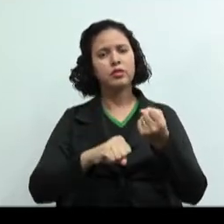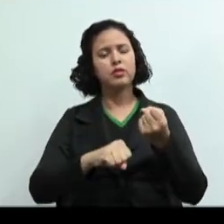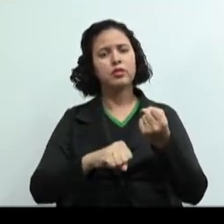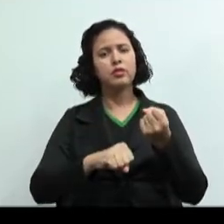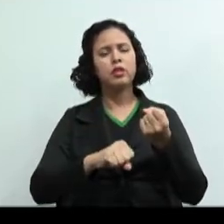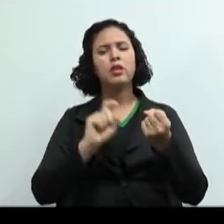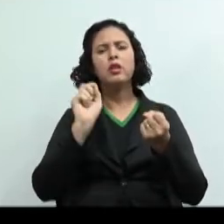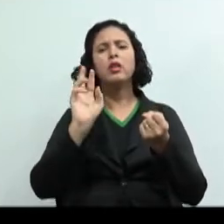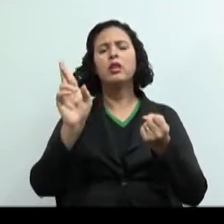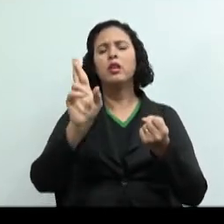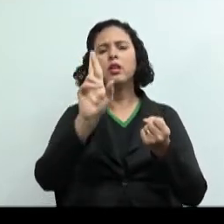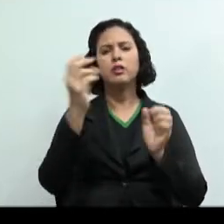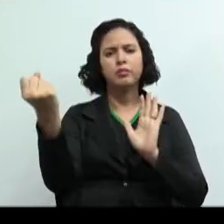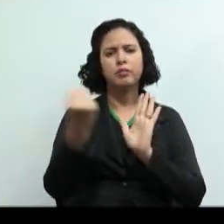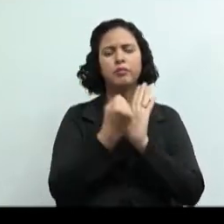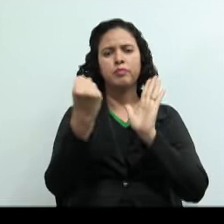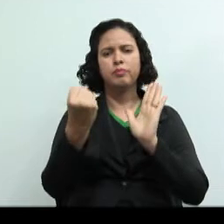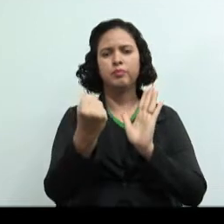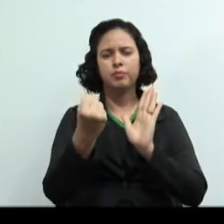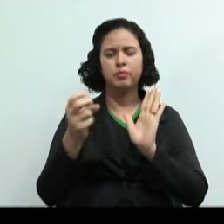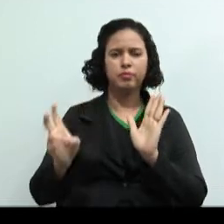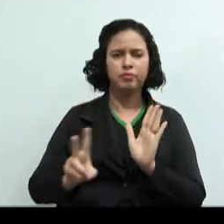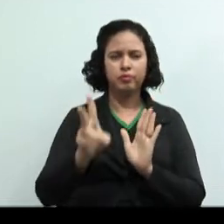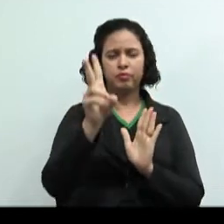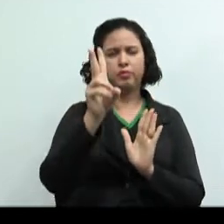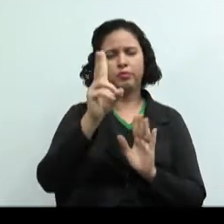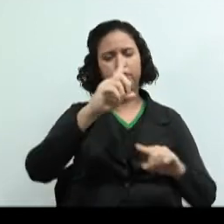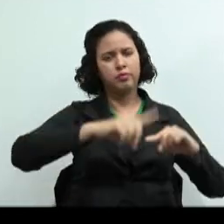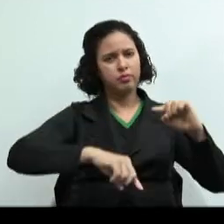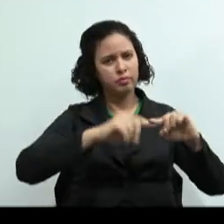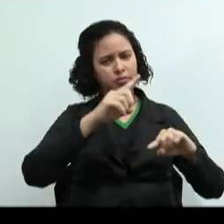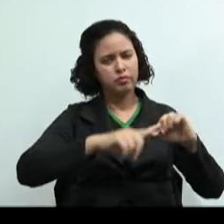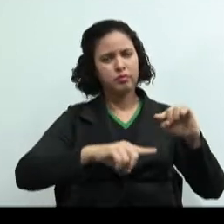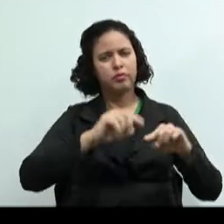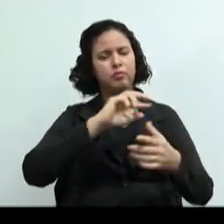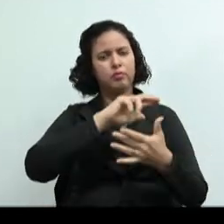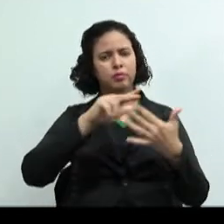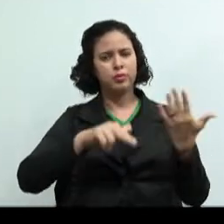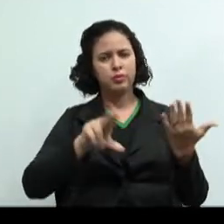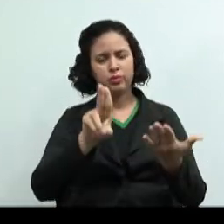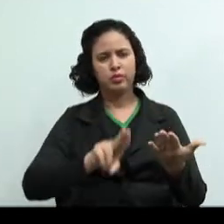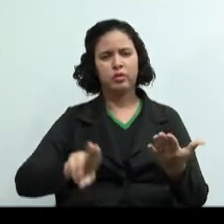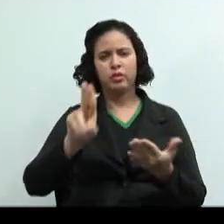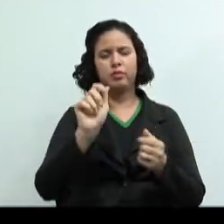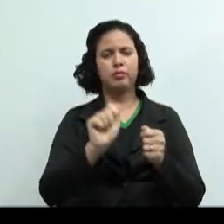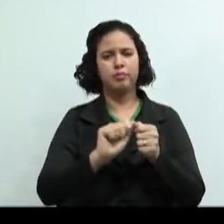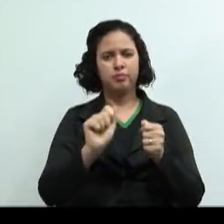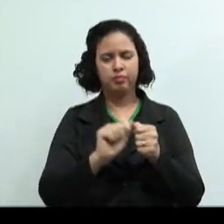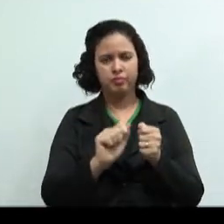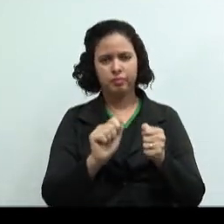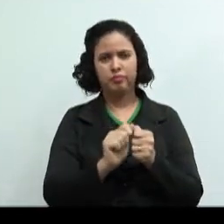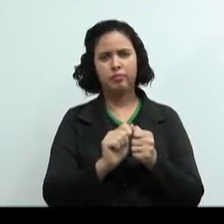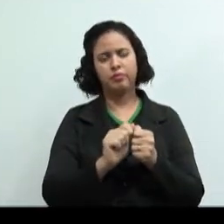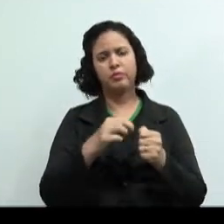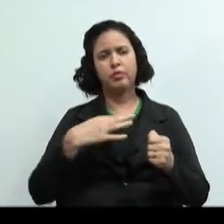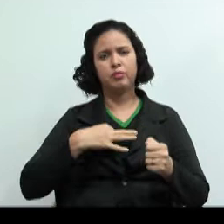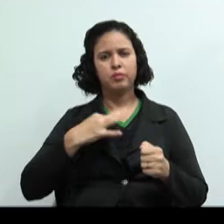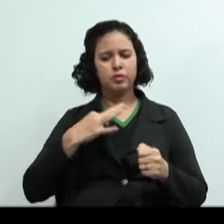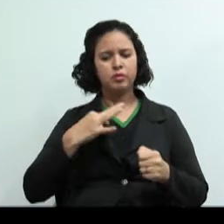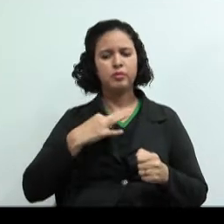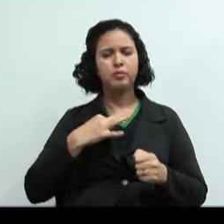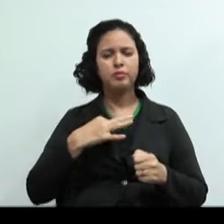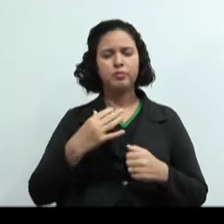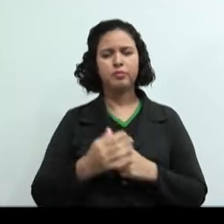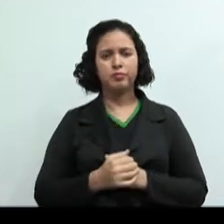da matéria-prima e demais recursos utilizados na produção de uma roupa? Então,